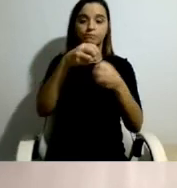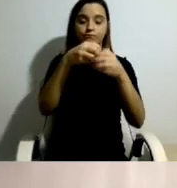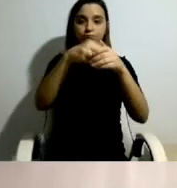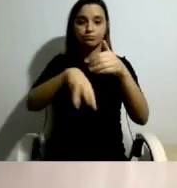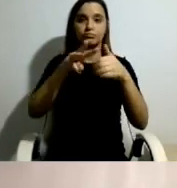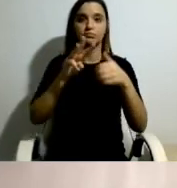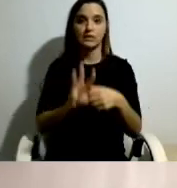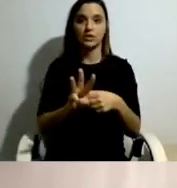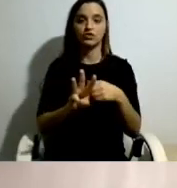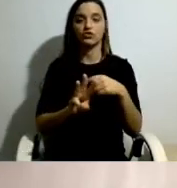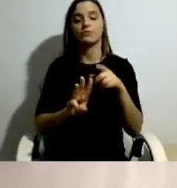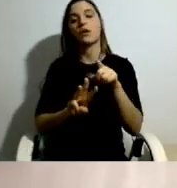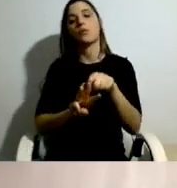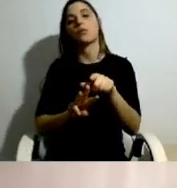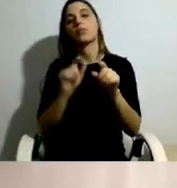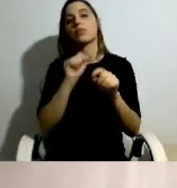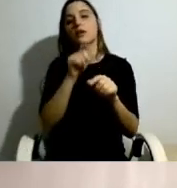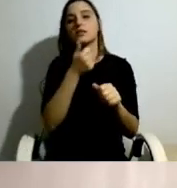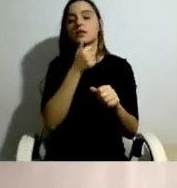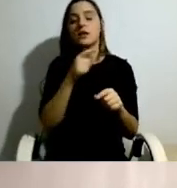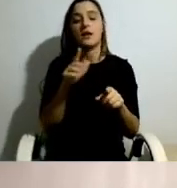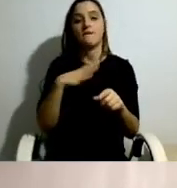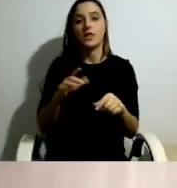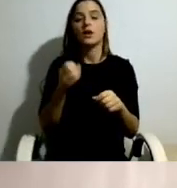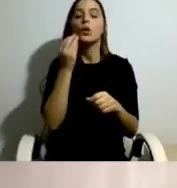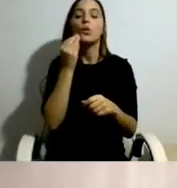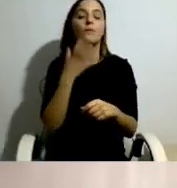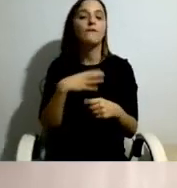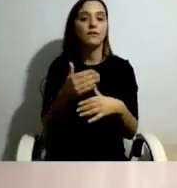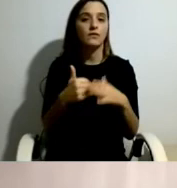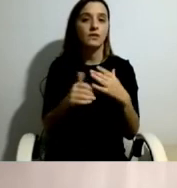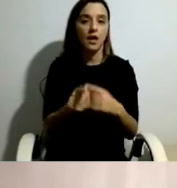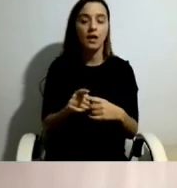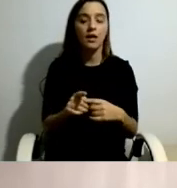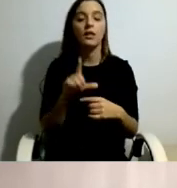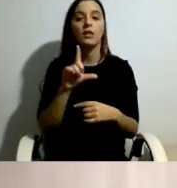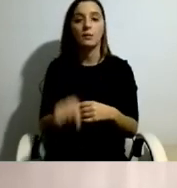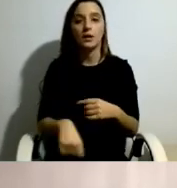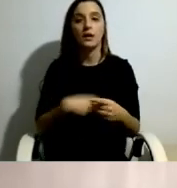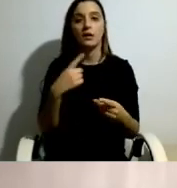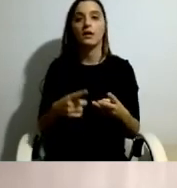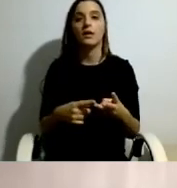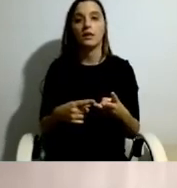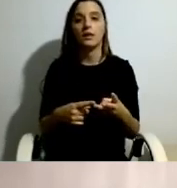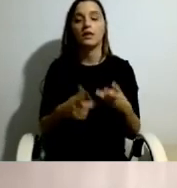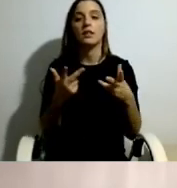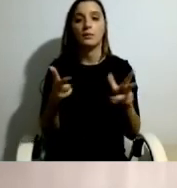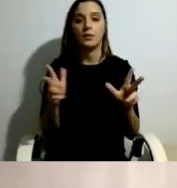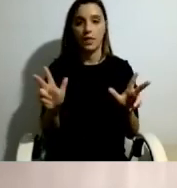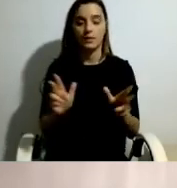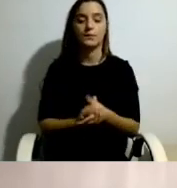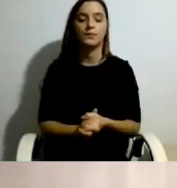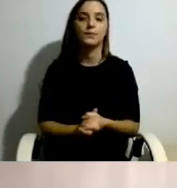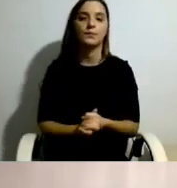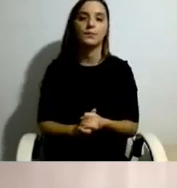aquilo que querem e como querem fazer, e também a questão da liberdade. E eu passava só